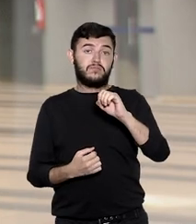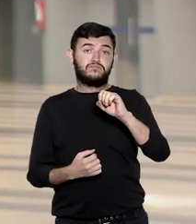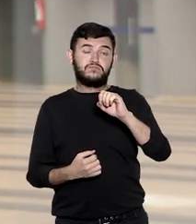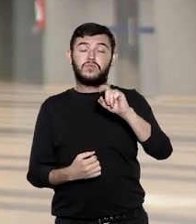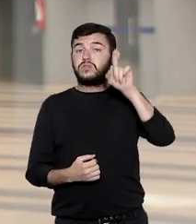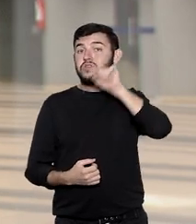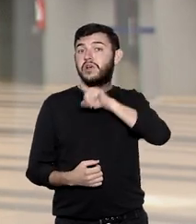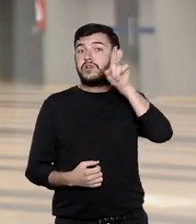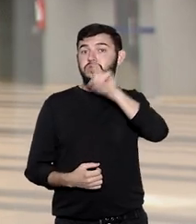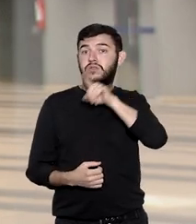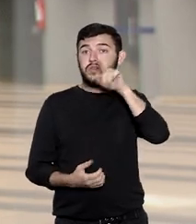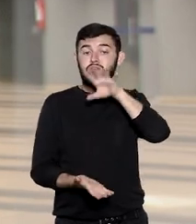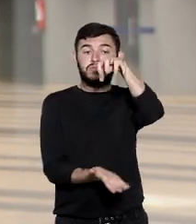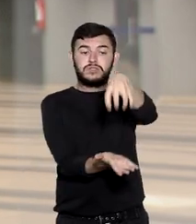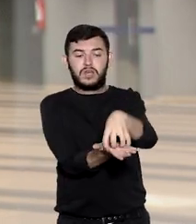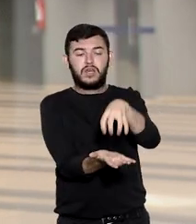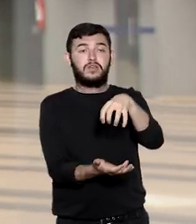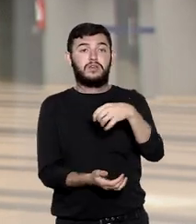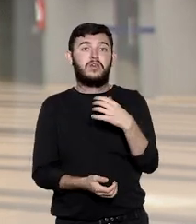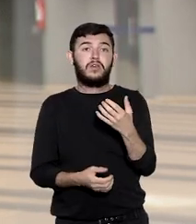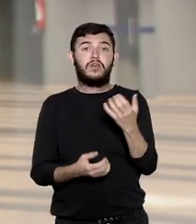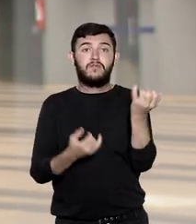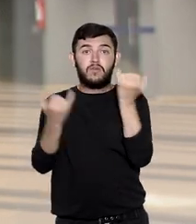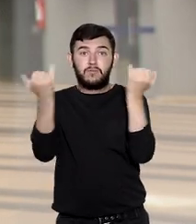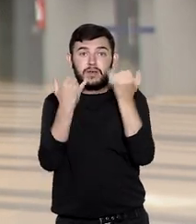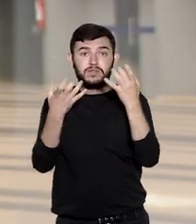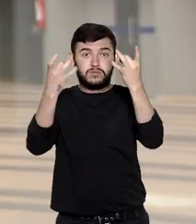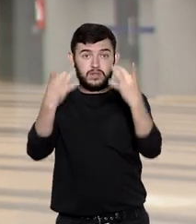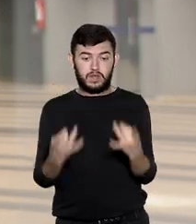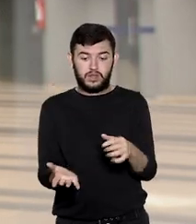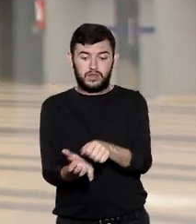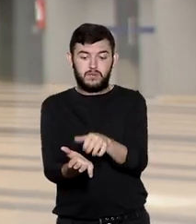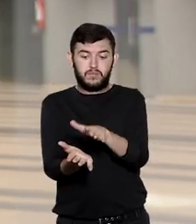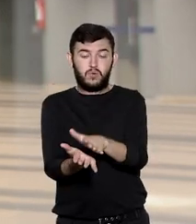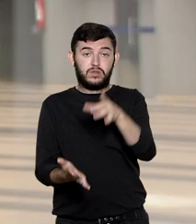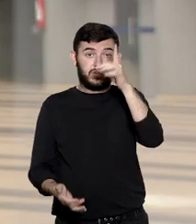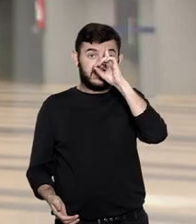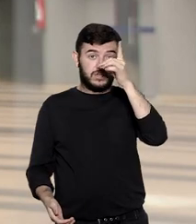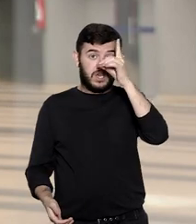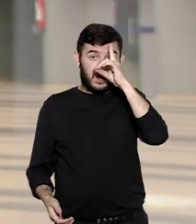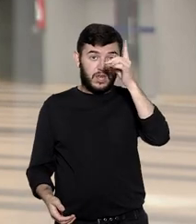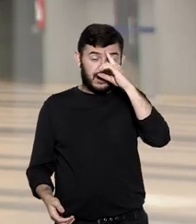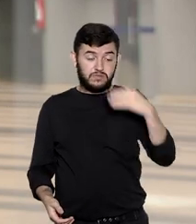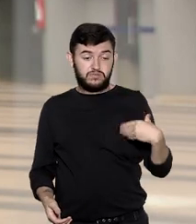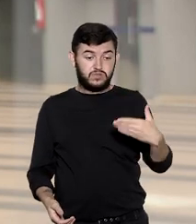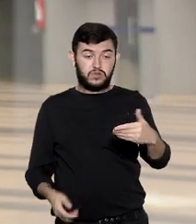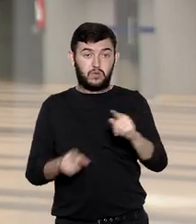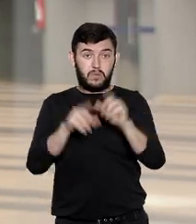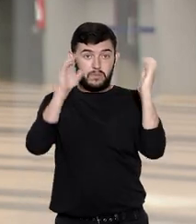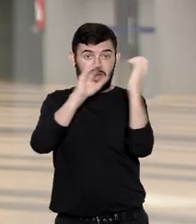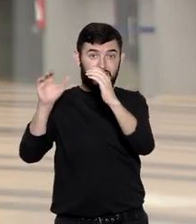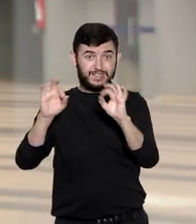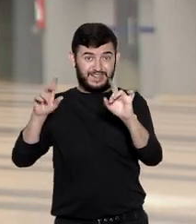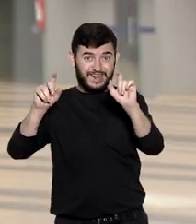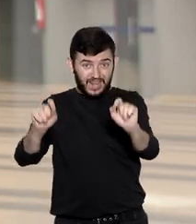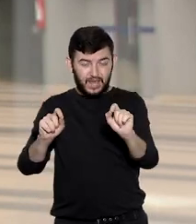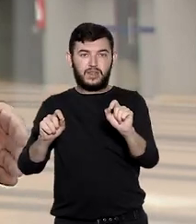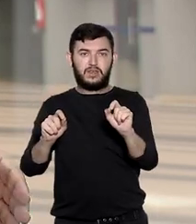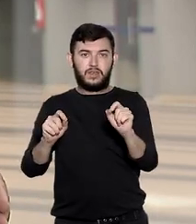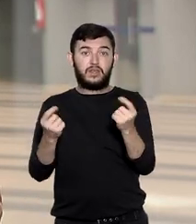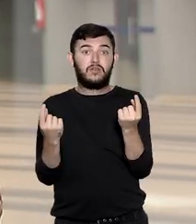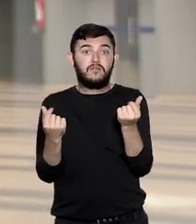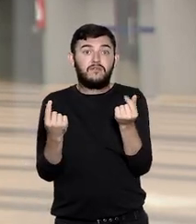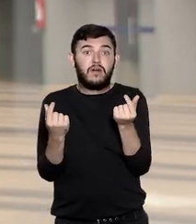material de interesse da investigação armazenado nos servidores, sob pena de multa diária por descumprimento, fixada de forma